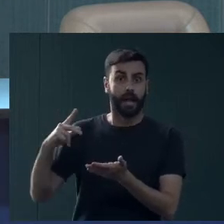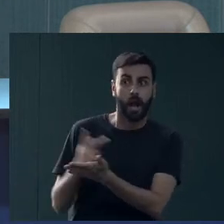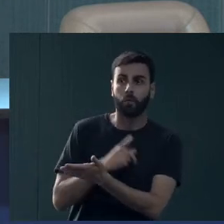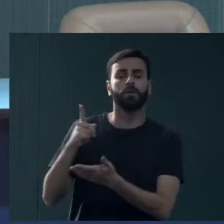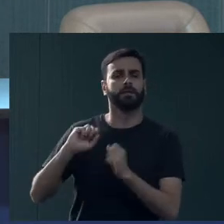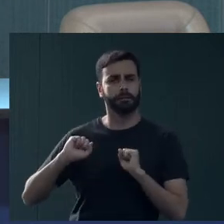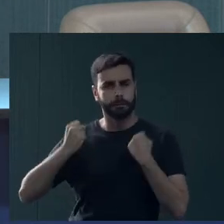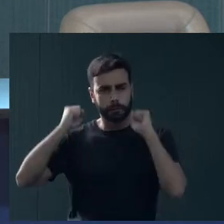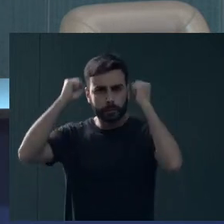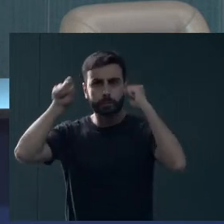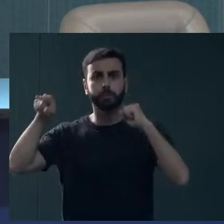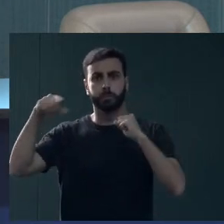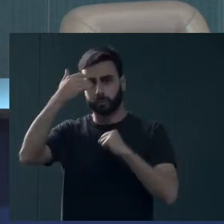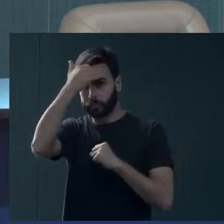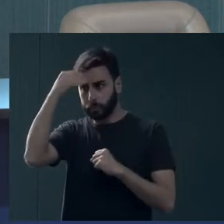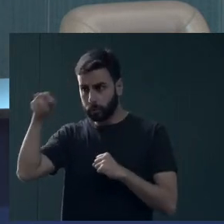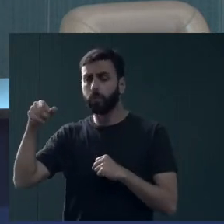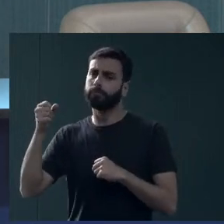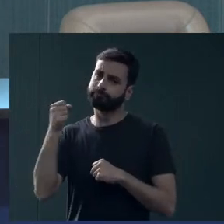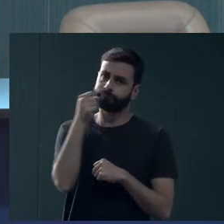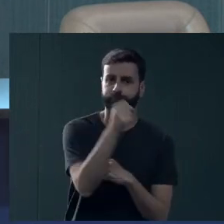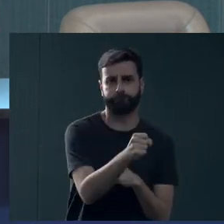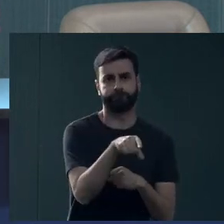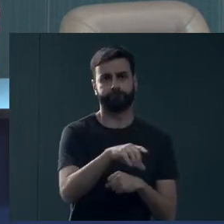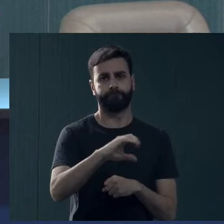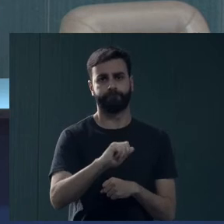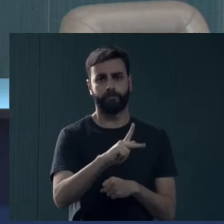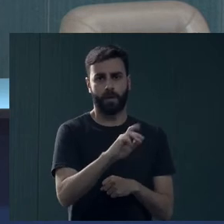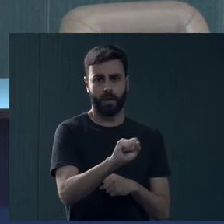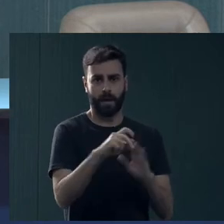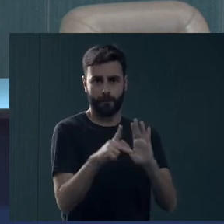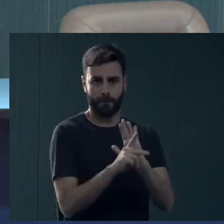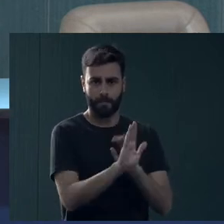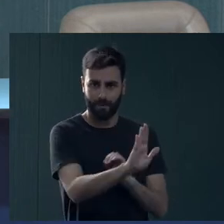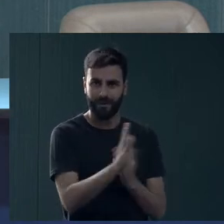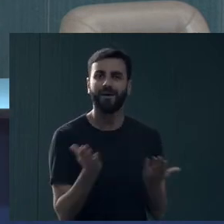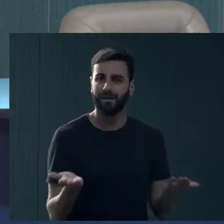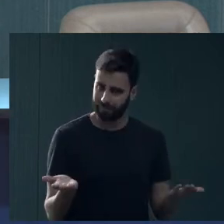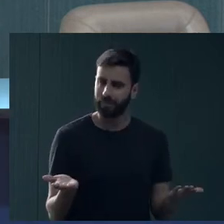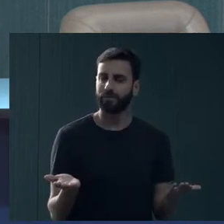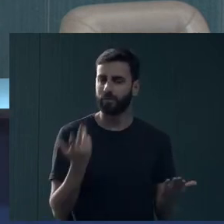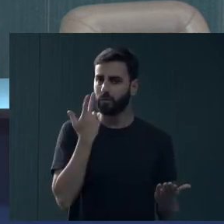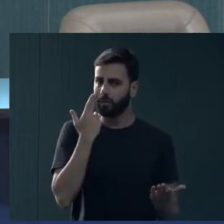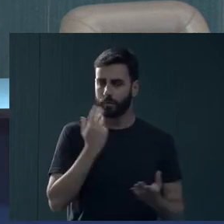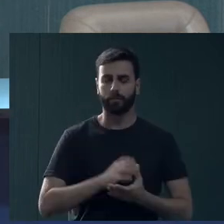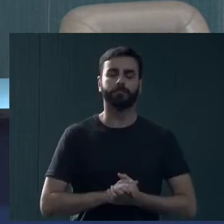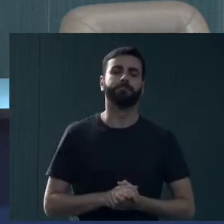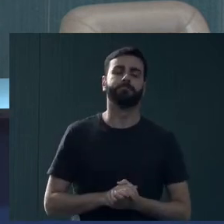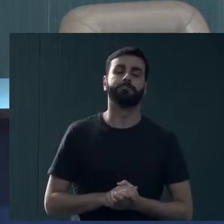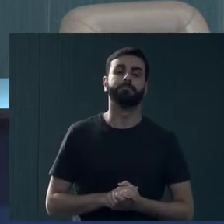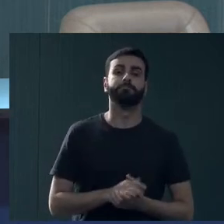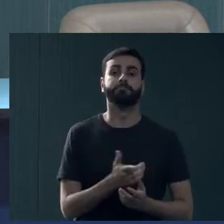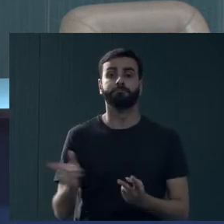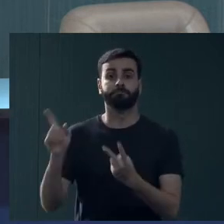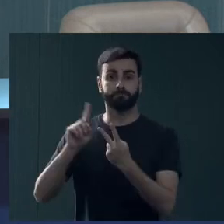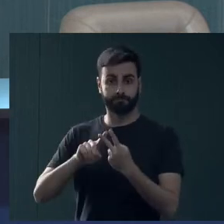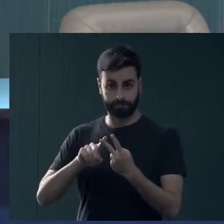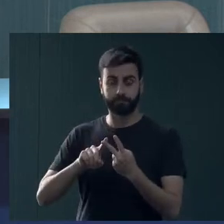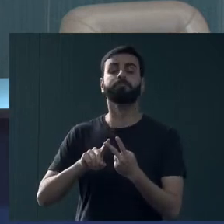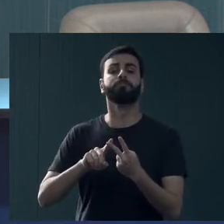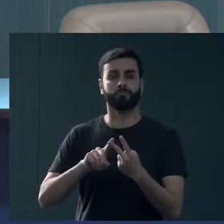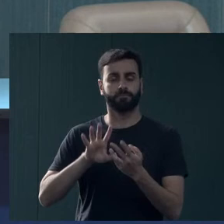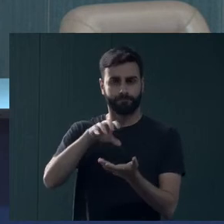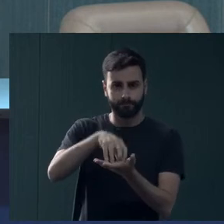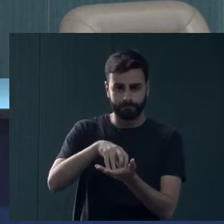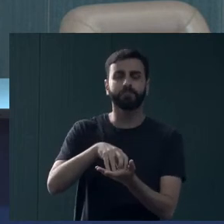serviço vinculado ao SUS, ele tem que ir para o CAPES da cidade e assim por diante. O serviço de residência terapêutica, centro